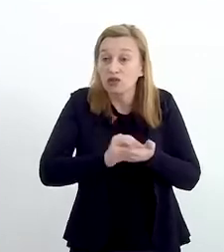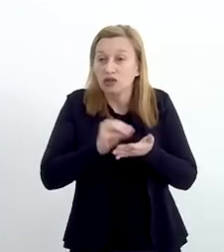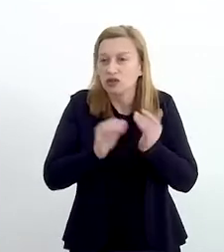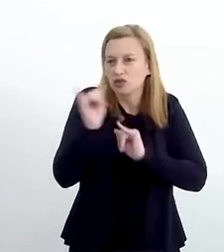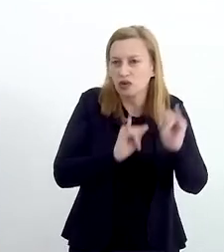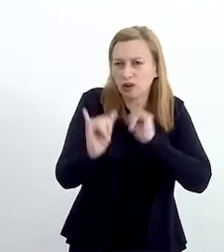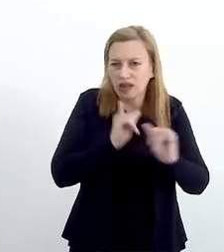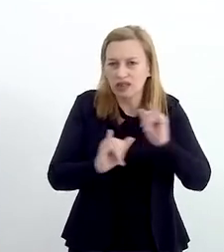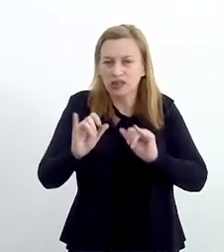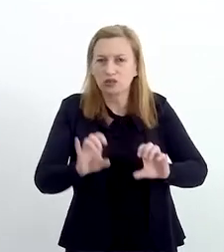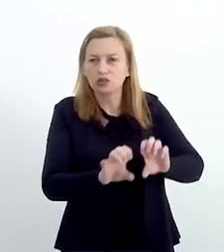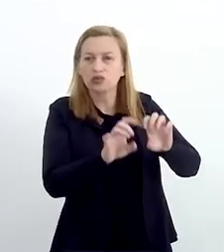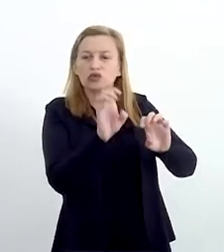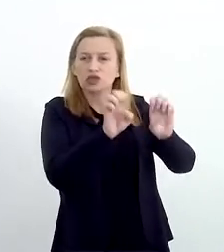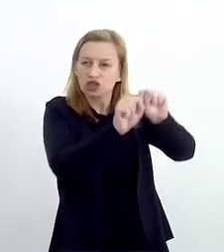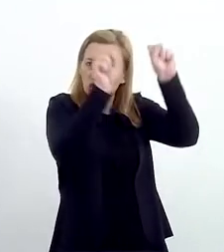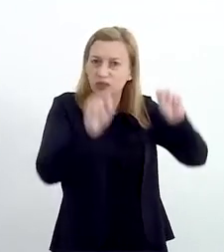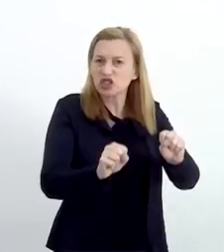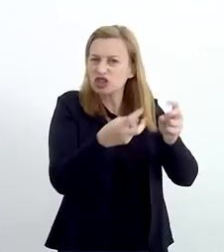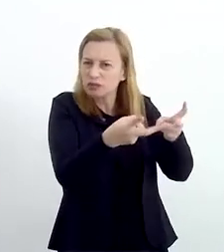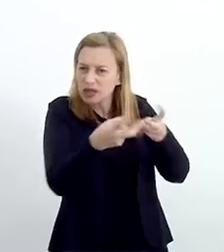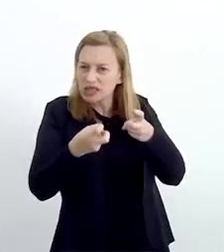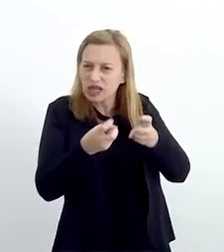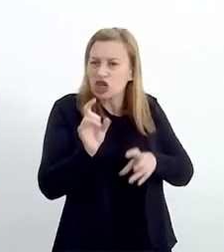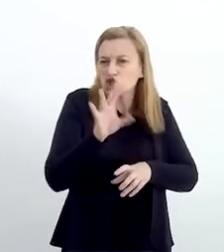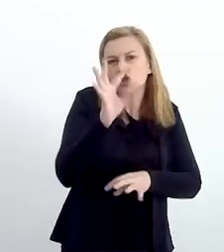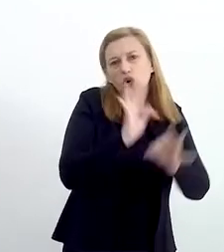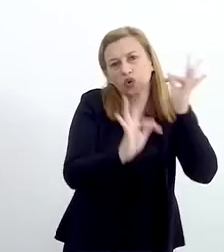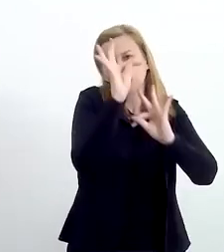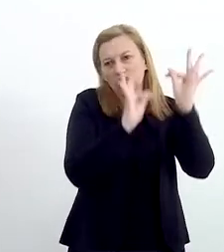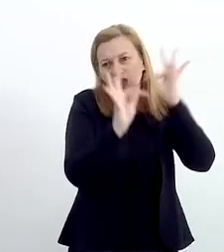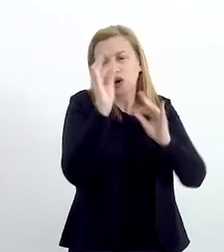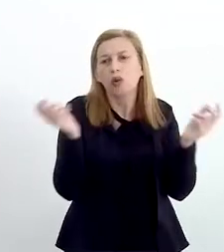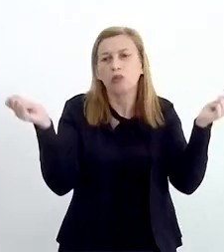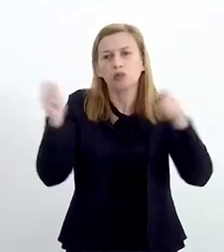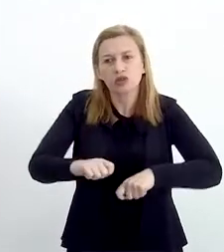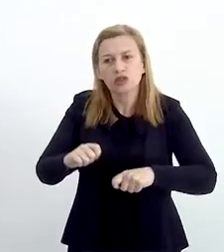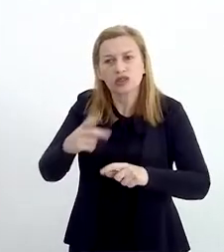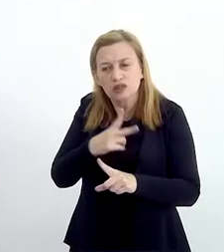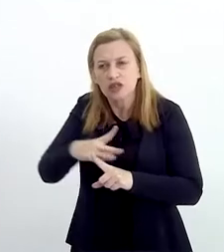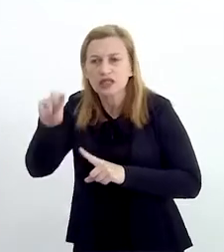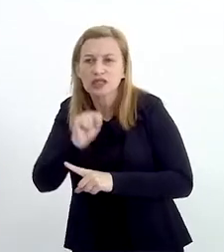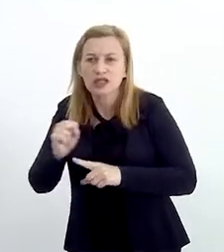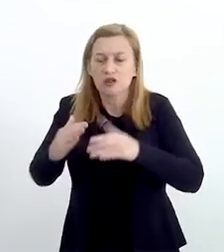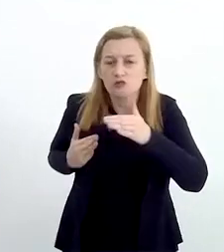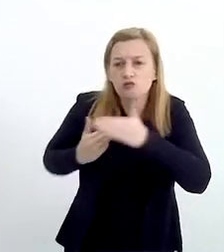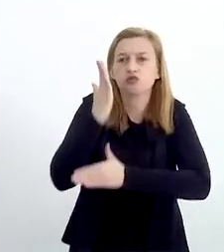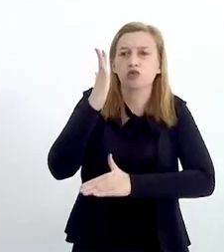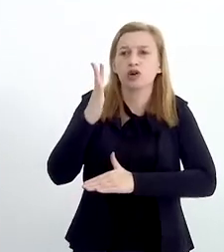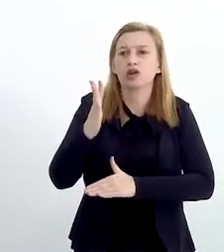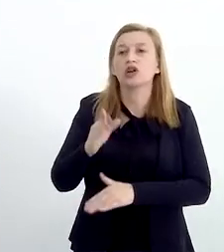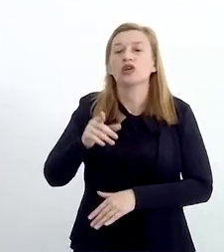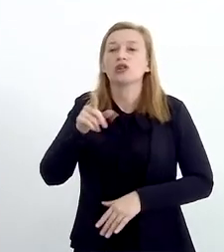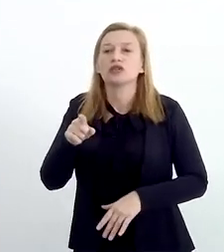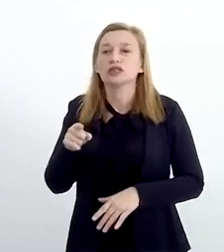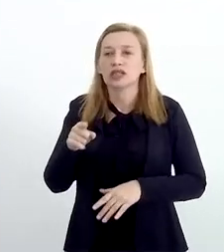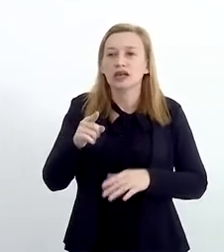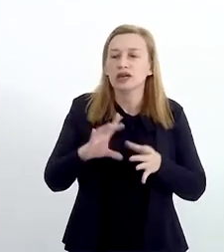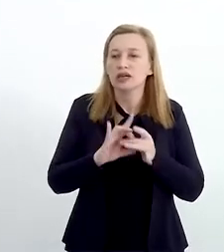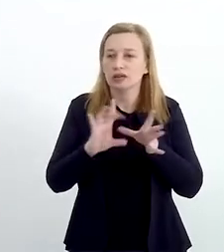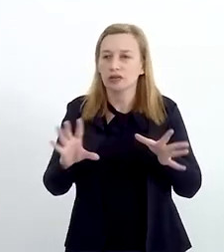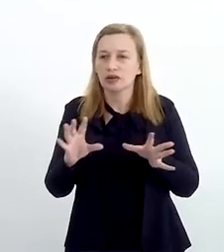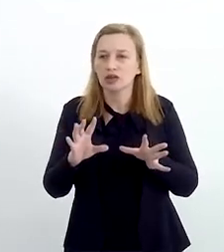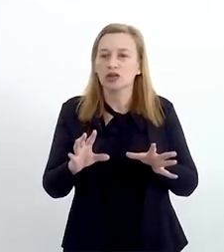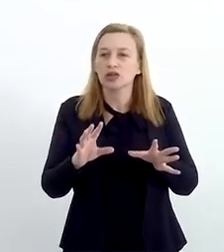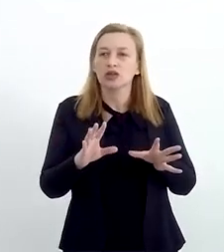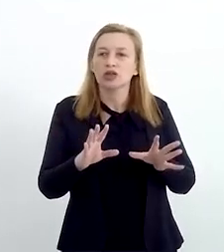informalidade desse sistema, a gente percebe que só com tecnologia que é possível vencer essas barreiras. Uma vez que você permite